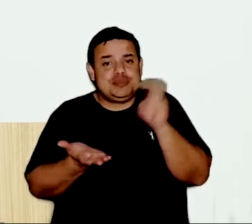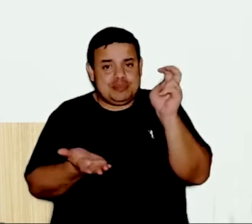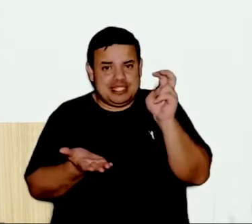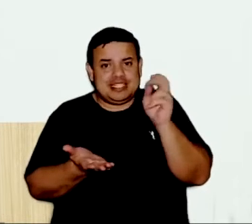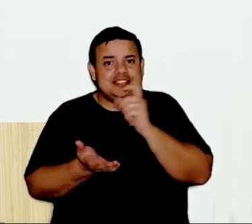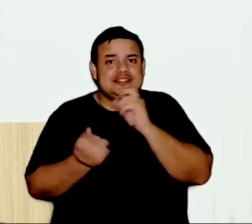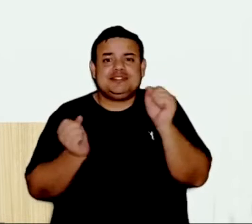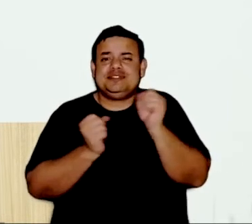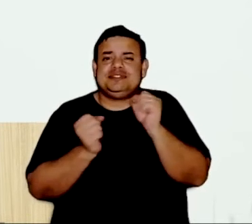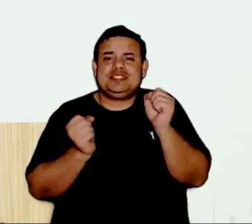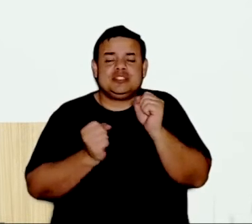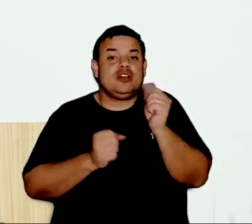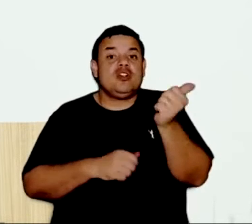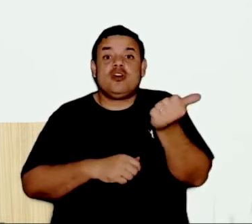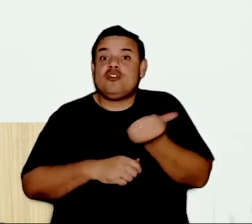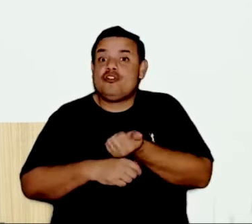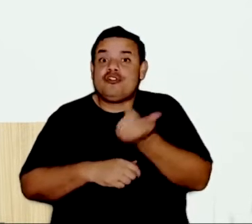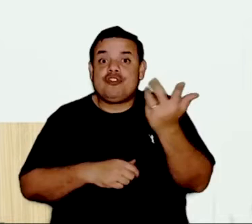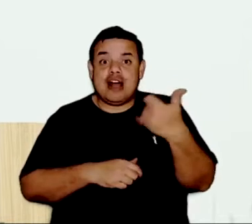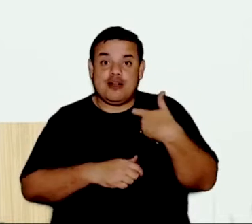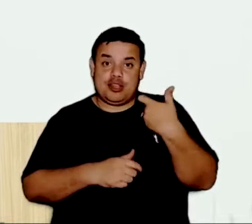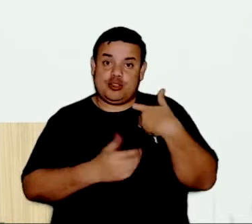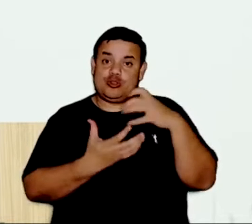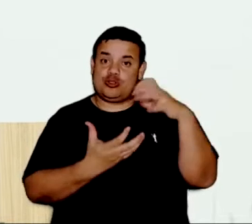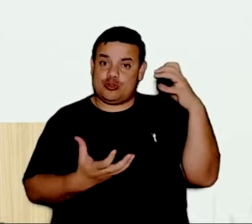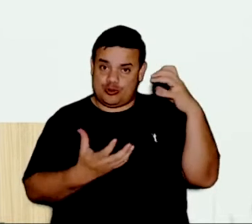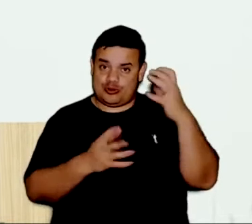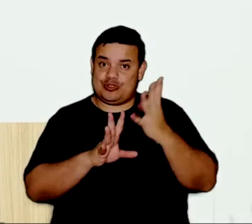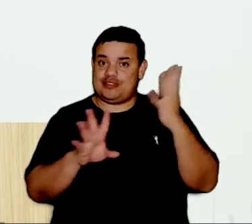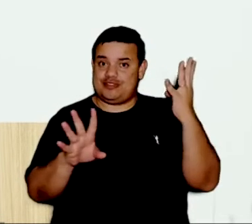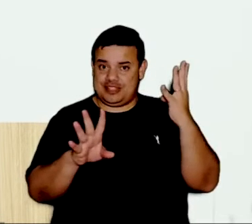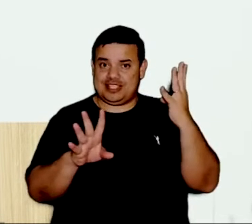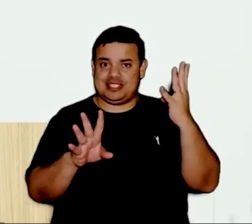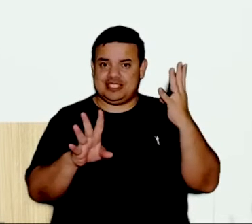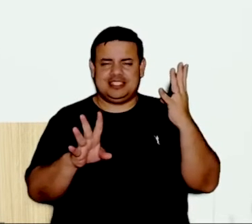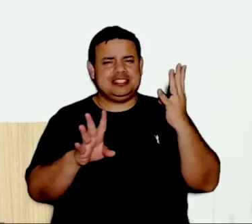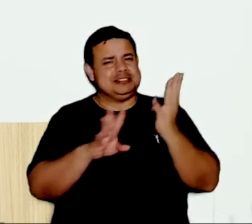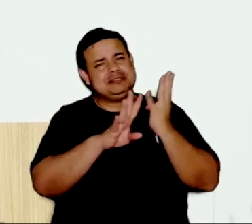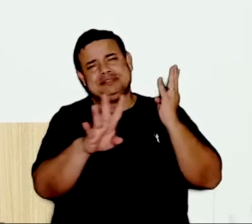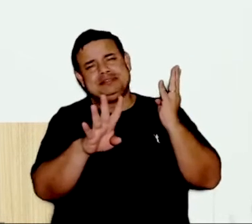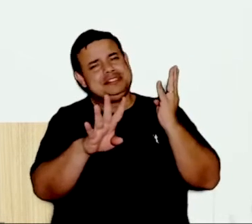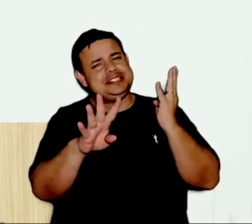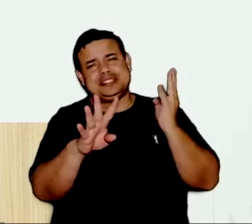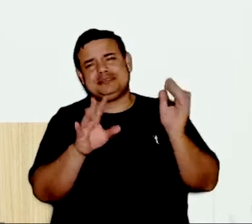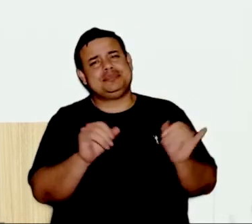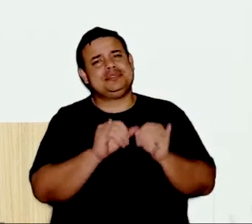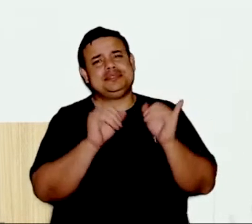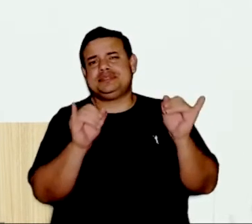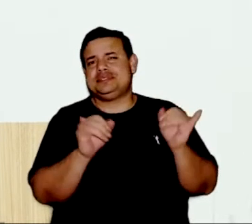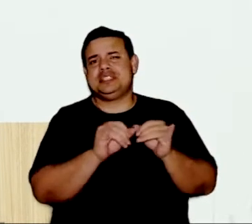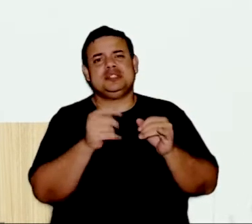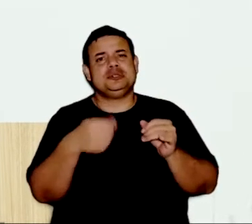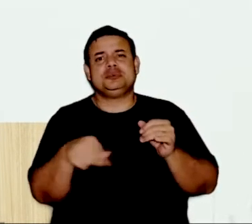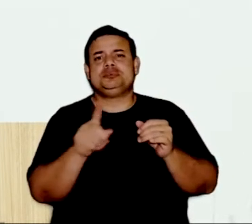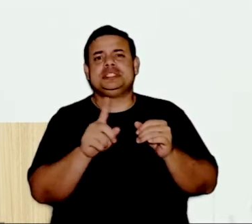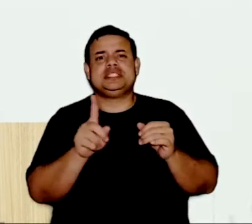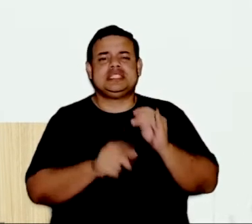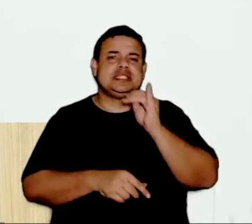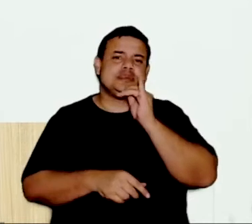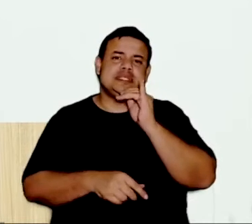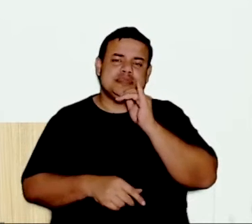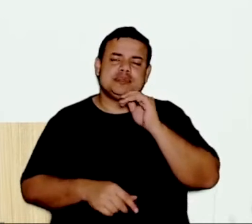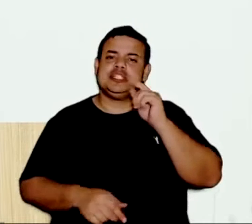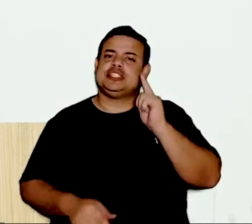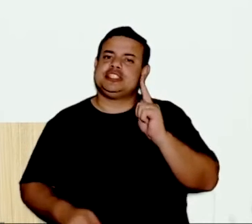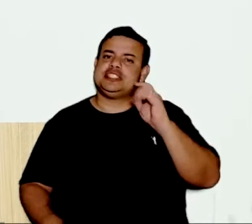idosos na fila. E, assim, uma fila totalmente desnecessária, porque se alguém, se, por exemplo, um guarda, ficar responsável